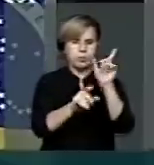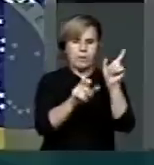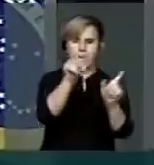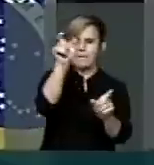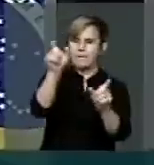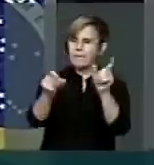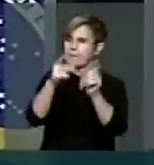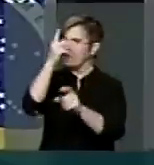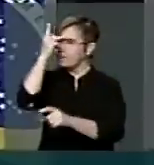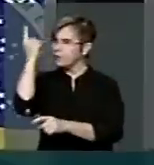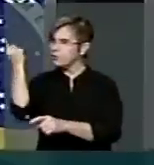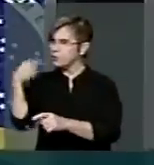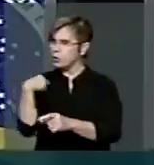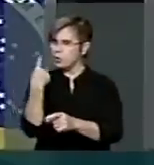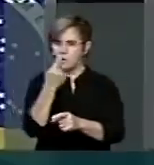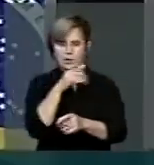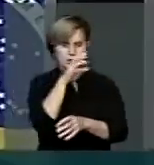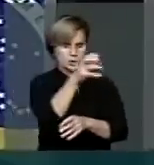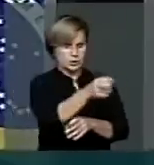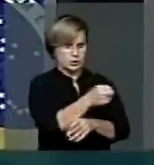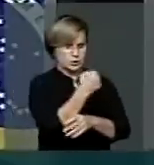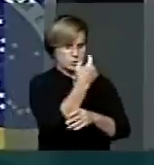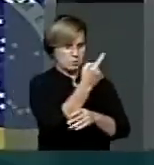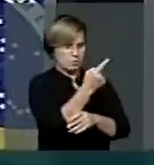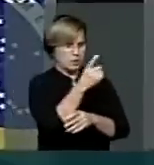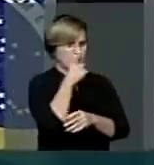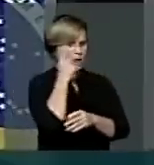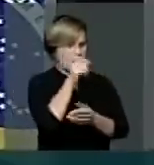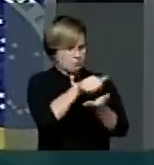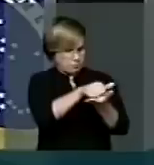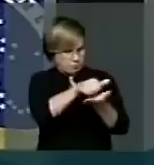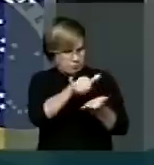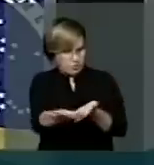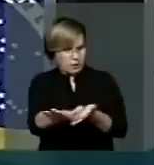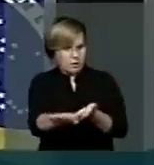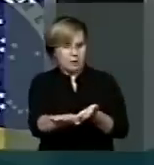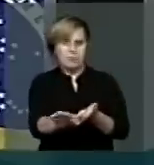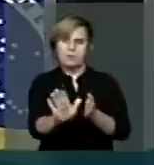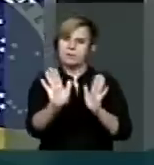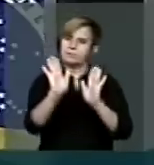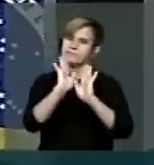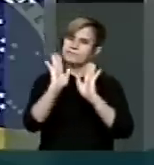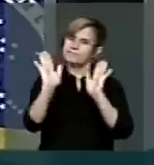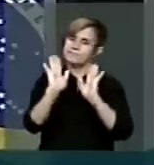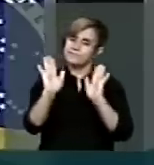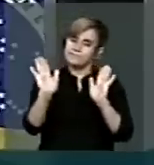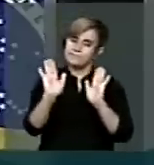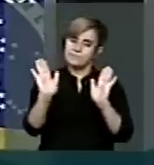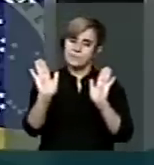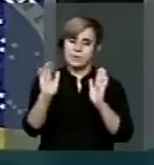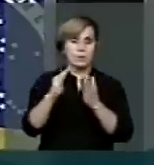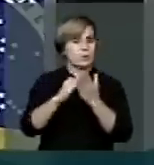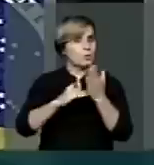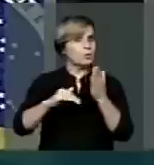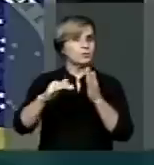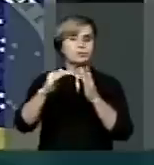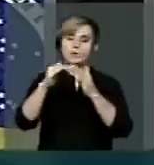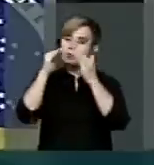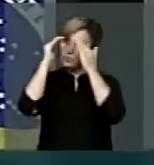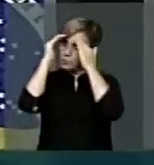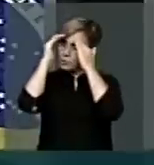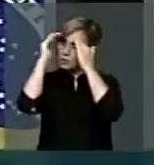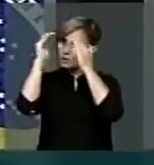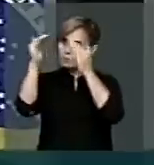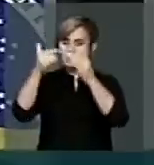nós instituirmos um deputado de uma posição em qual ele é colocado legitimamente. Então, com o devido respeito, eu quero fazer essa